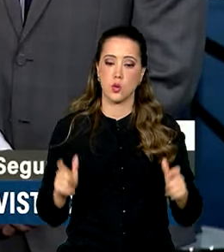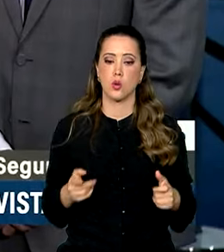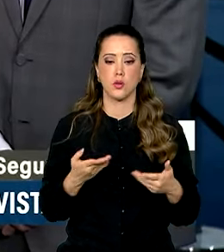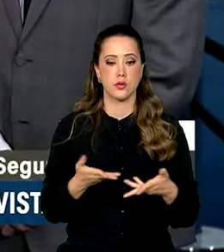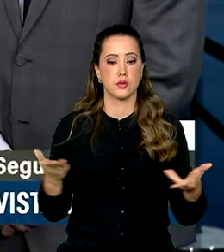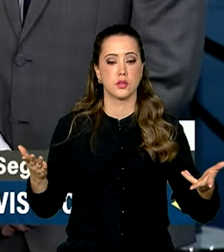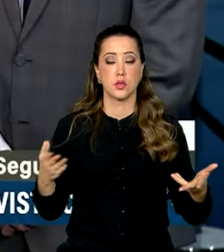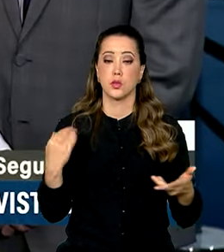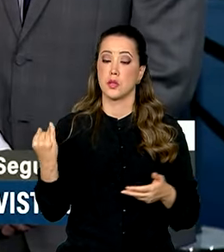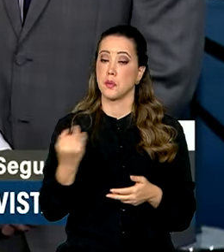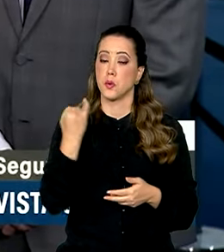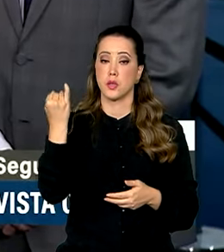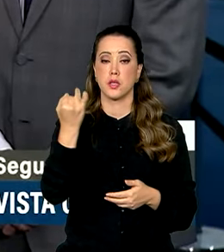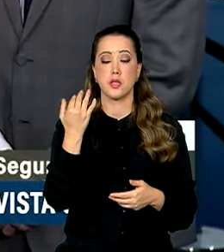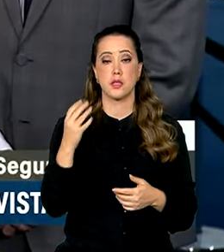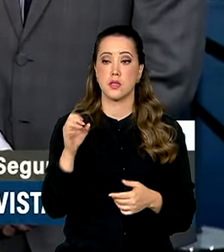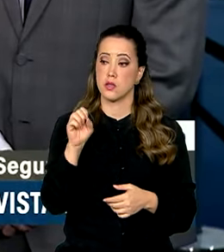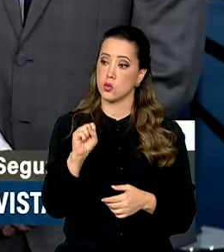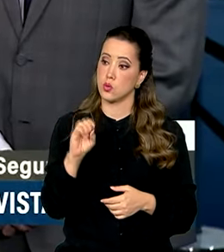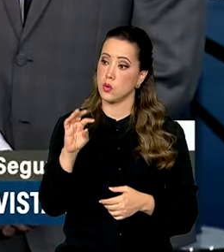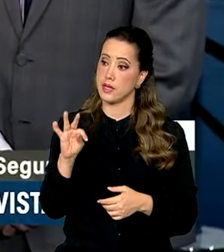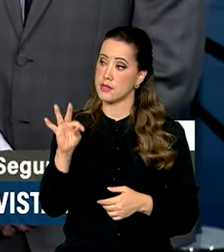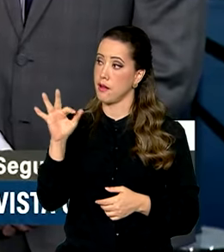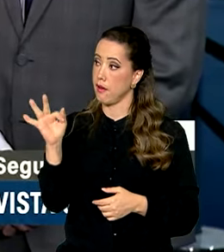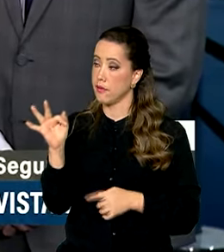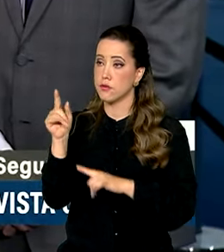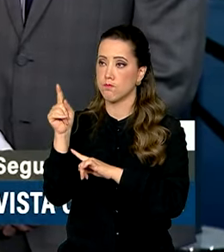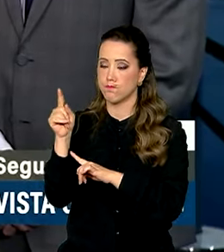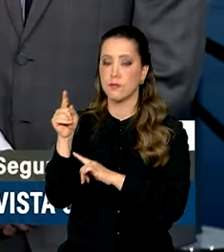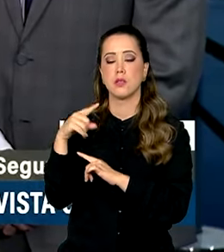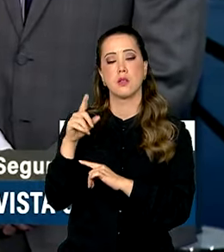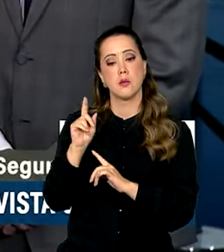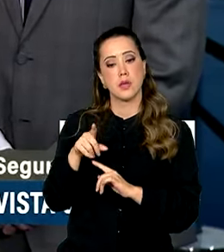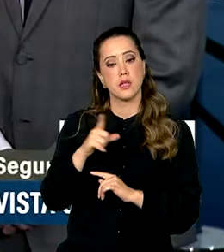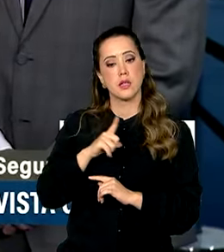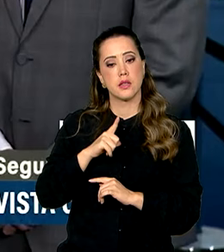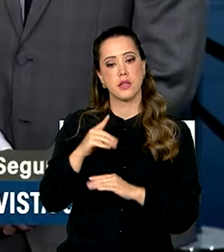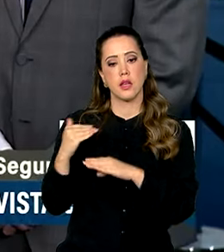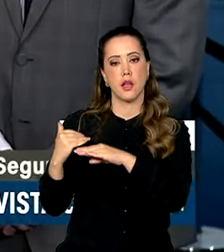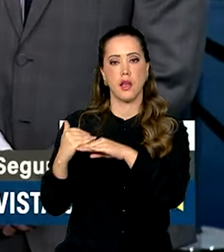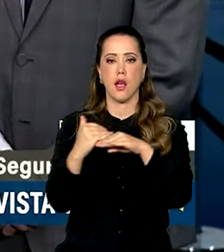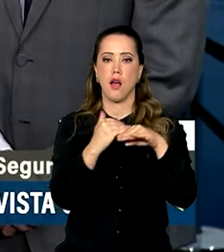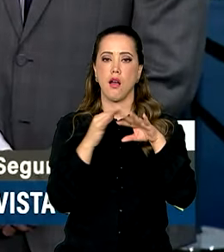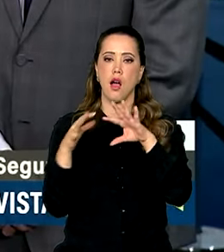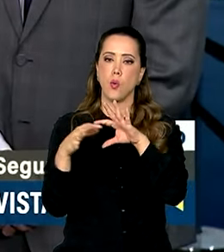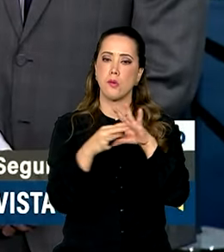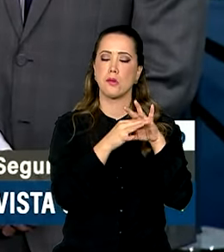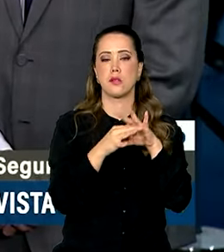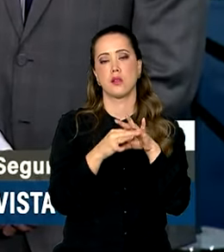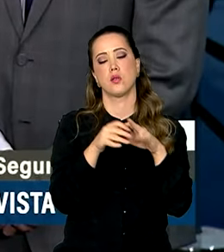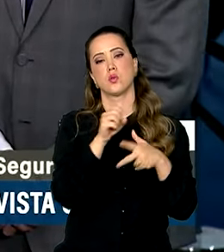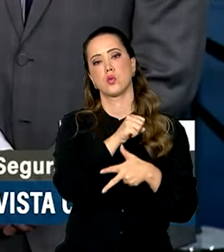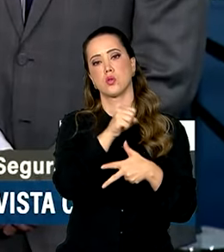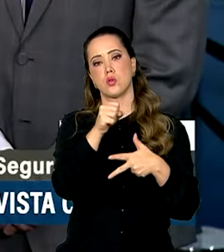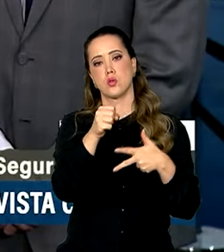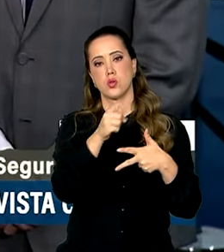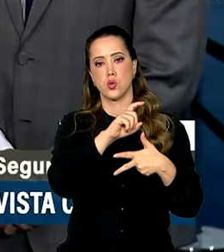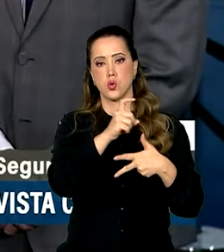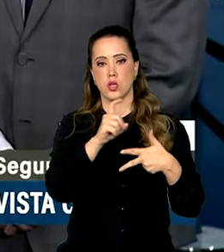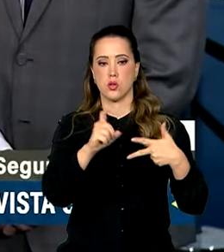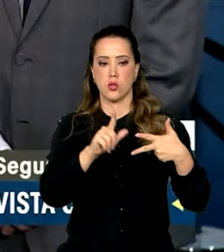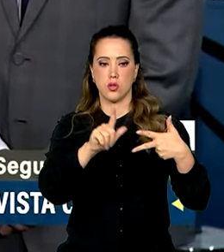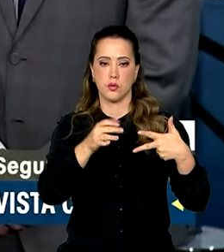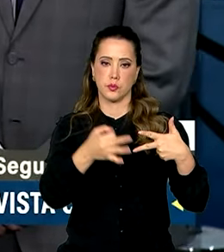ou da importância do Supremo Tribunal Federal para que haja harmonia entre os poderes. Nós não podemos